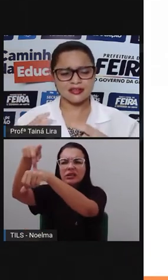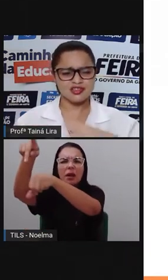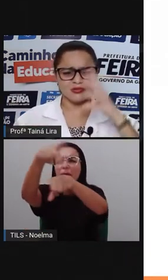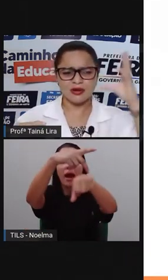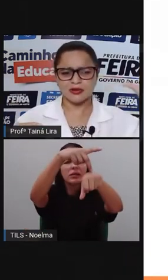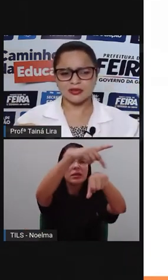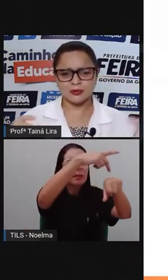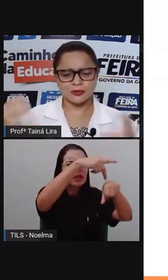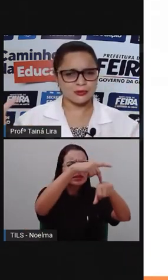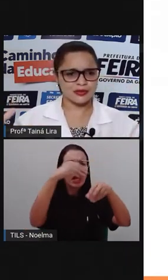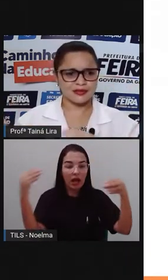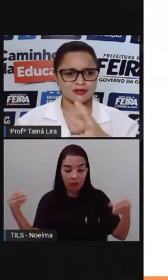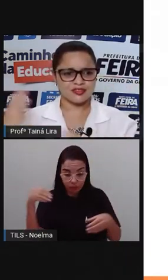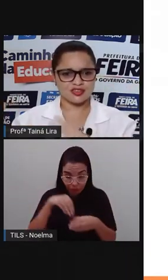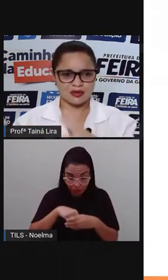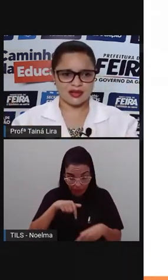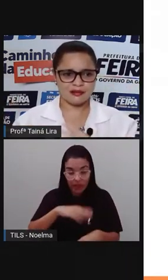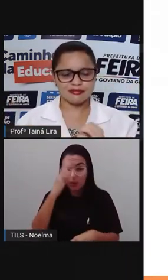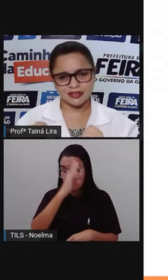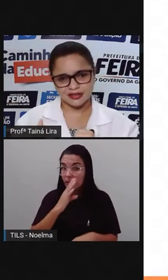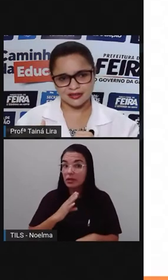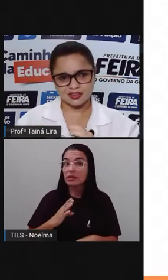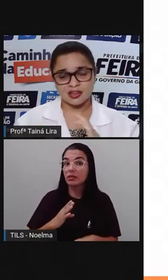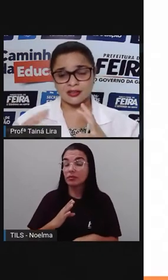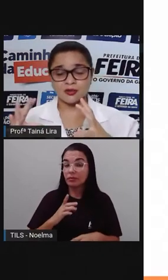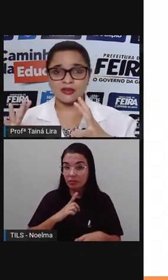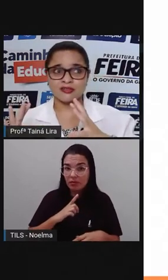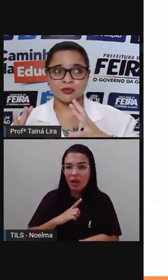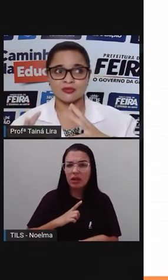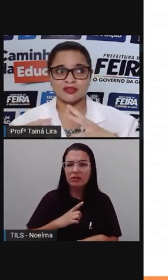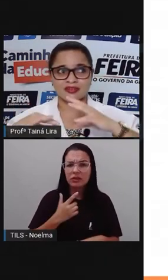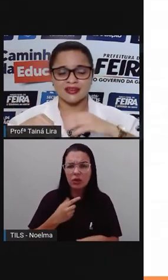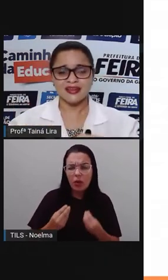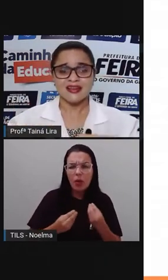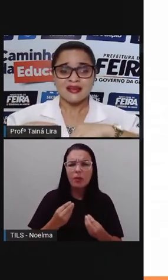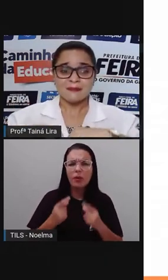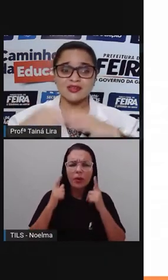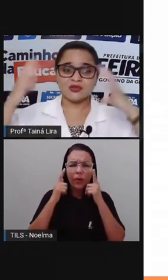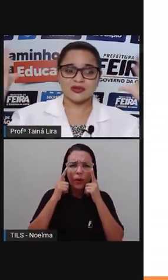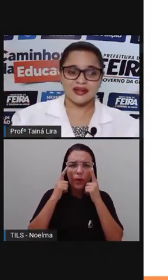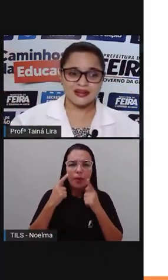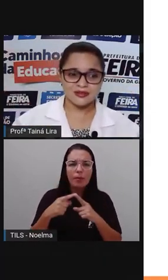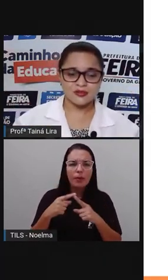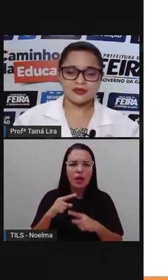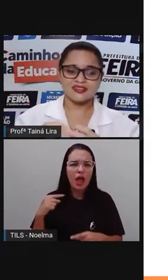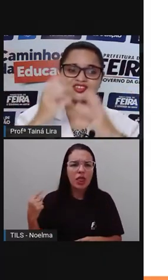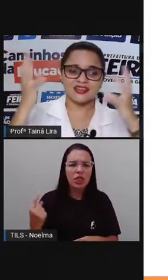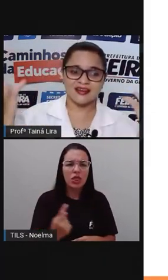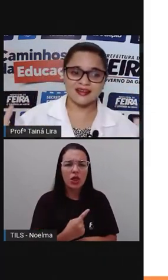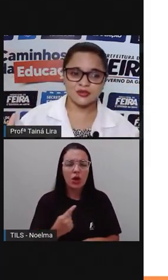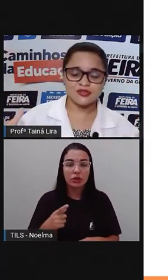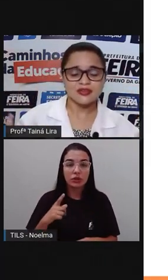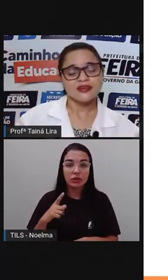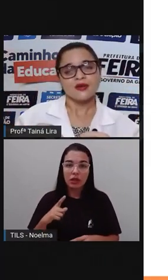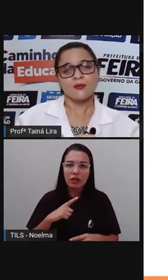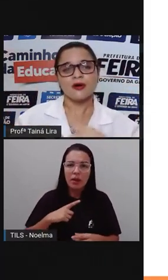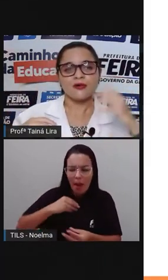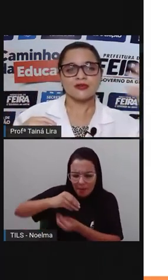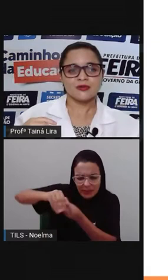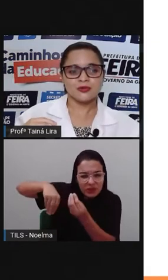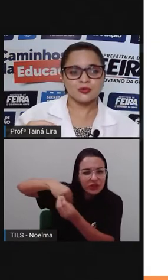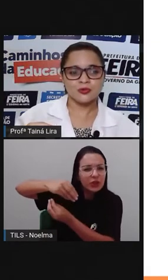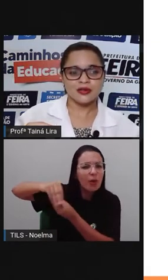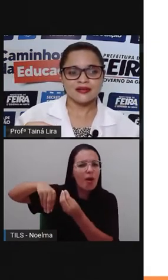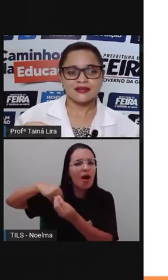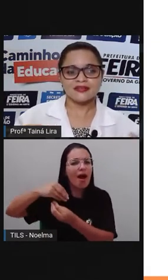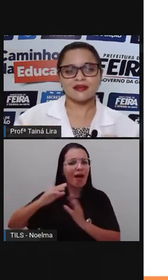africana e de uma outra cultura que não seja da africana, já que nós somos misturados, miscigenados, uma